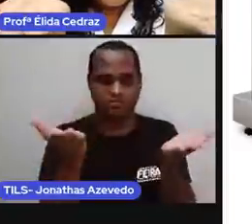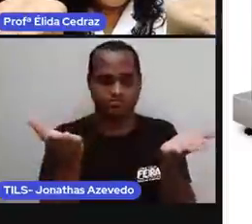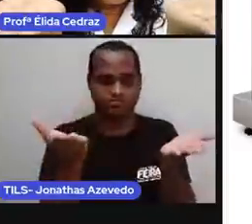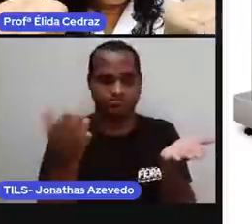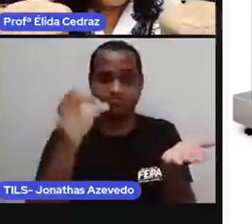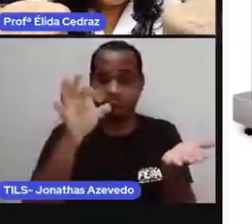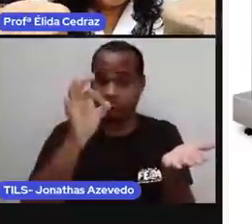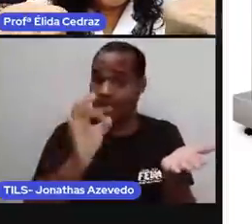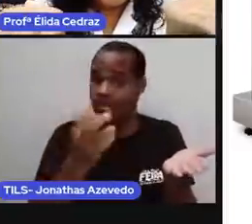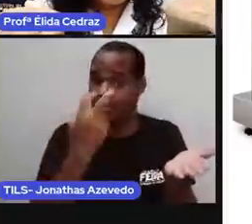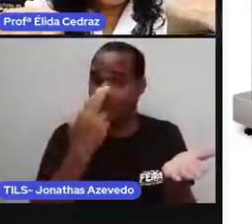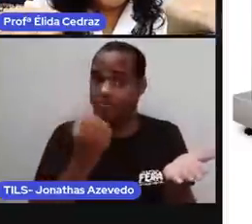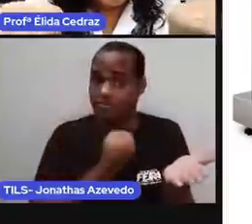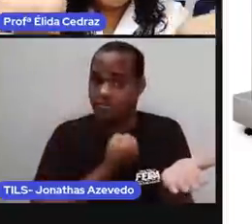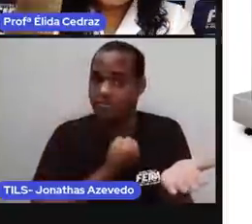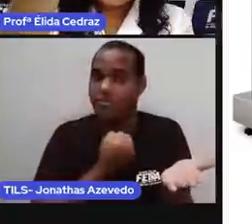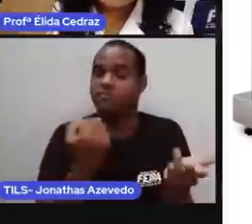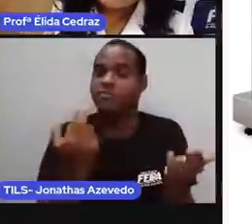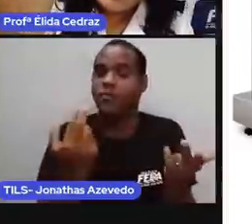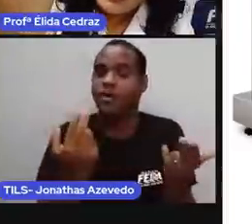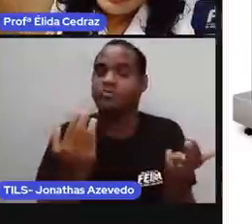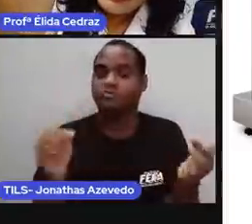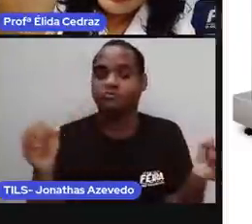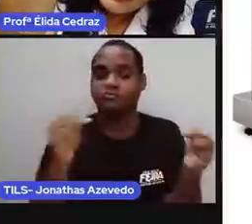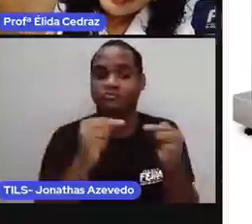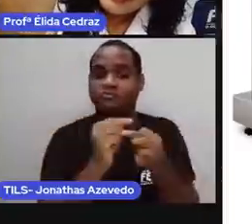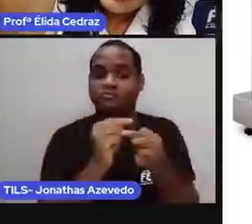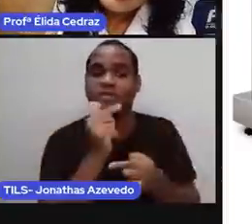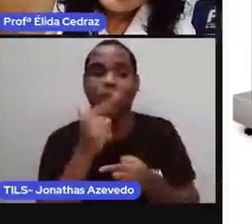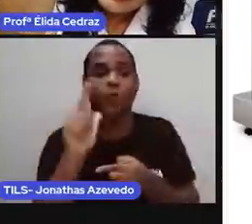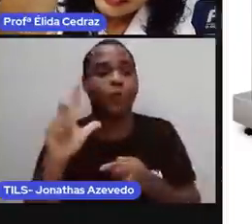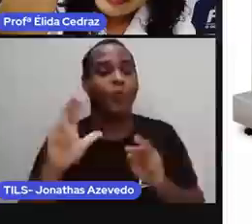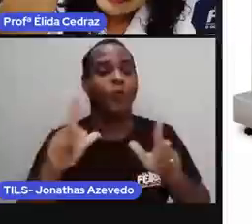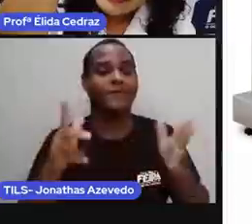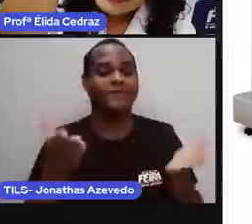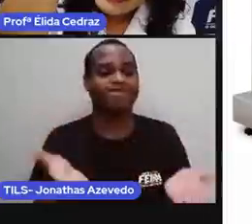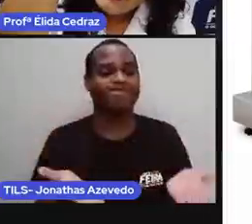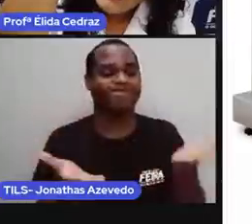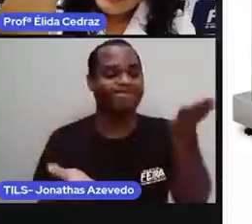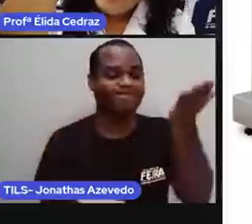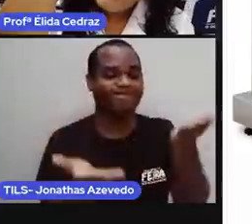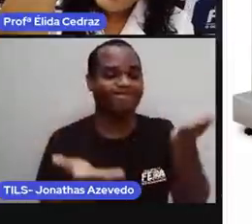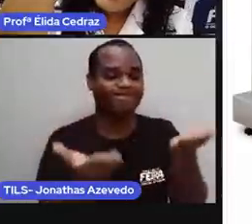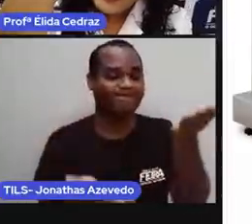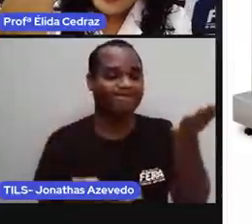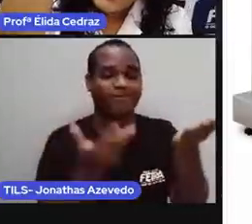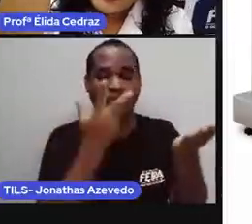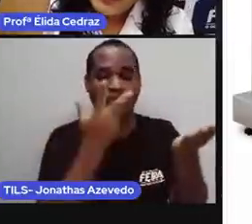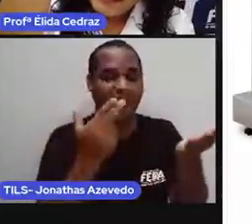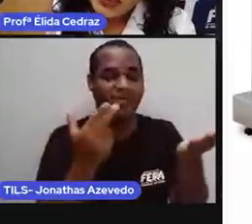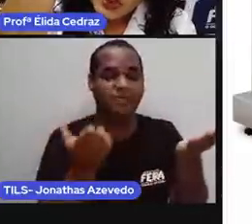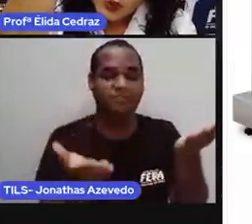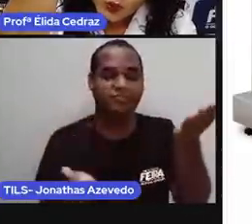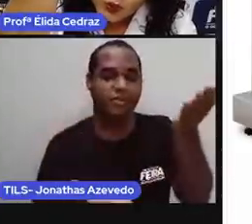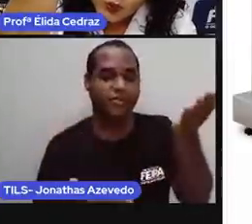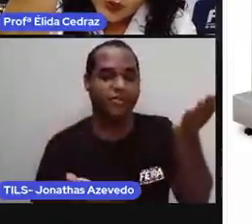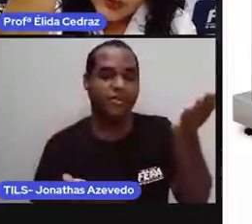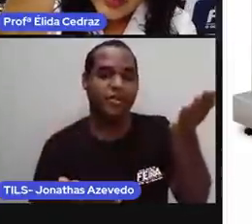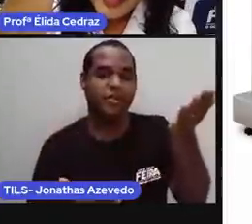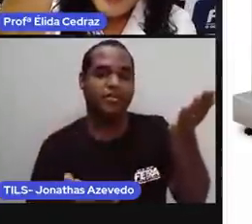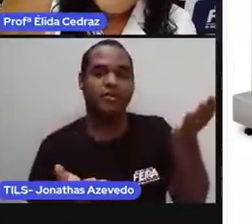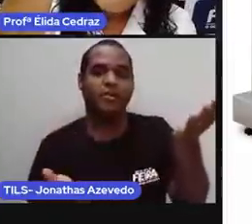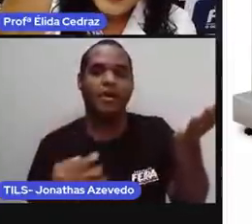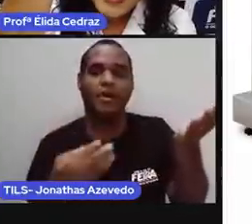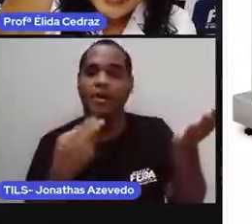é o mesmo peso. Mas quando ela está sem equilíbrio, é porque o lado que abaixou